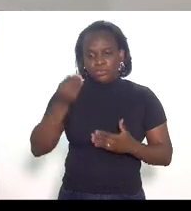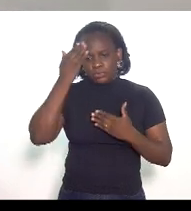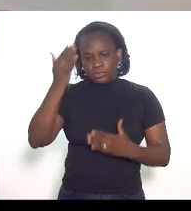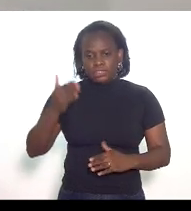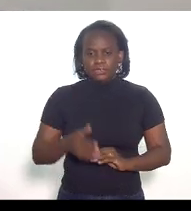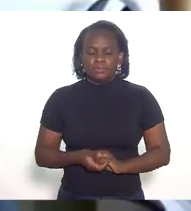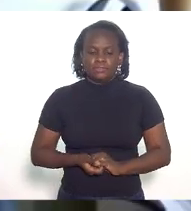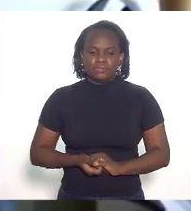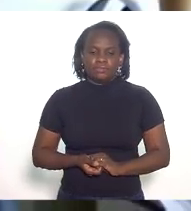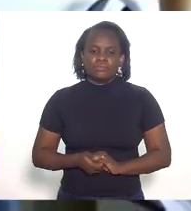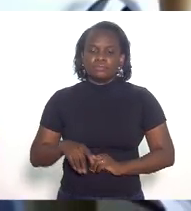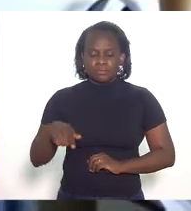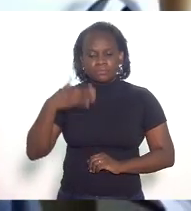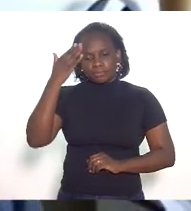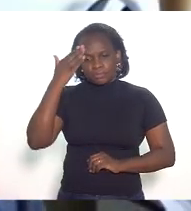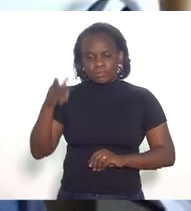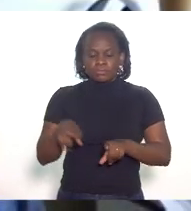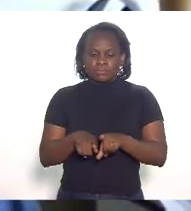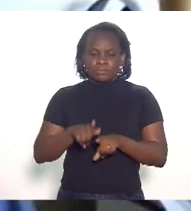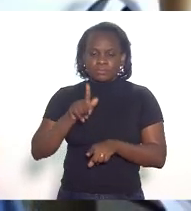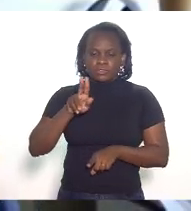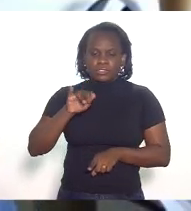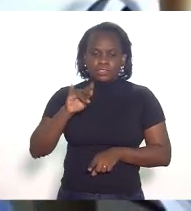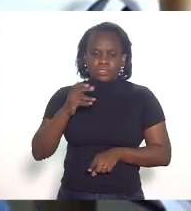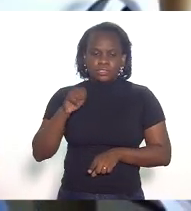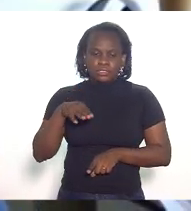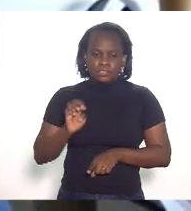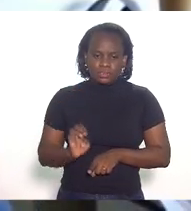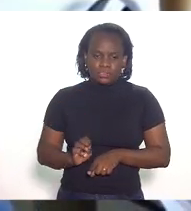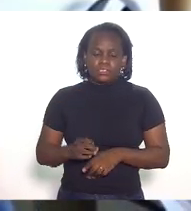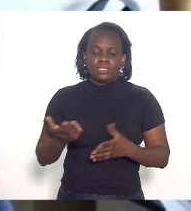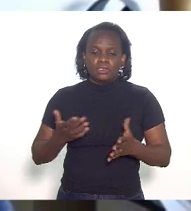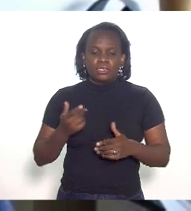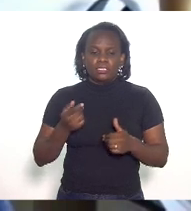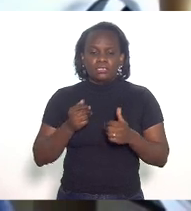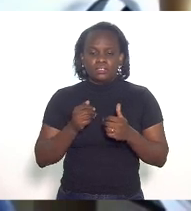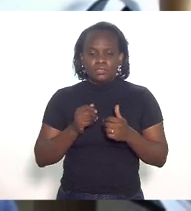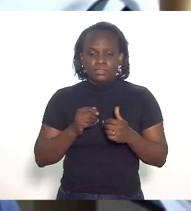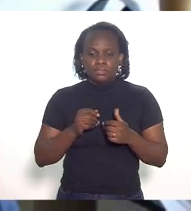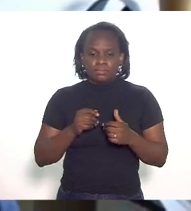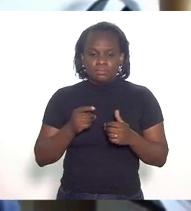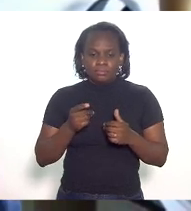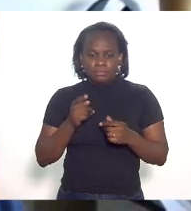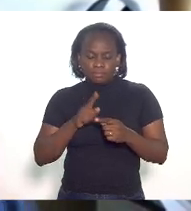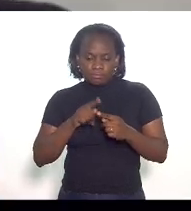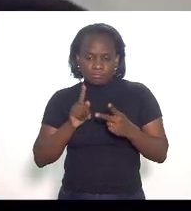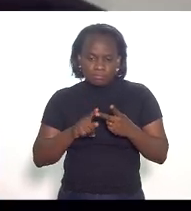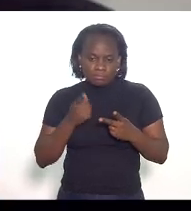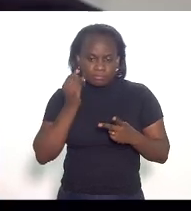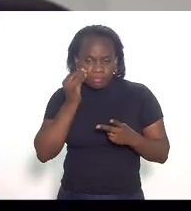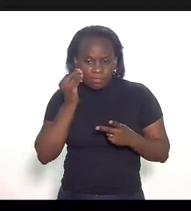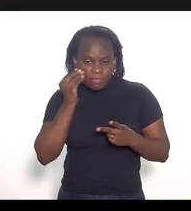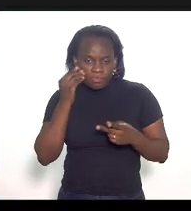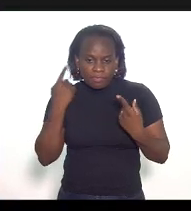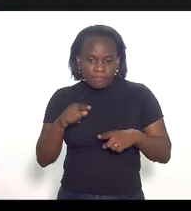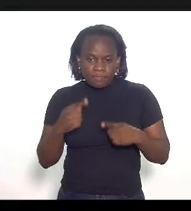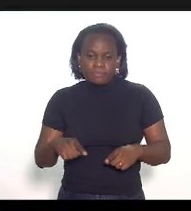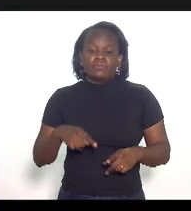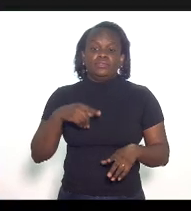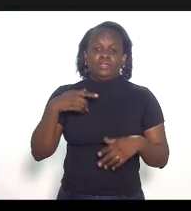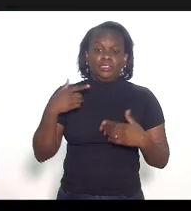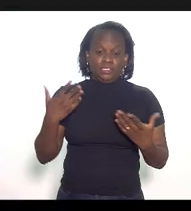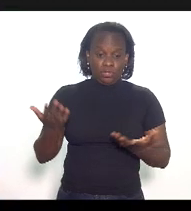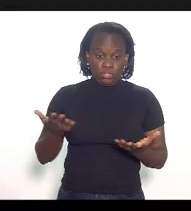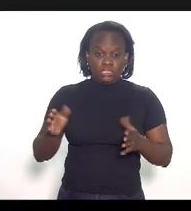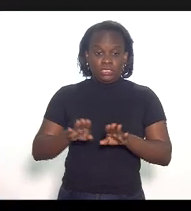eu agradeço Guilherme eu vou fazer aqui as duas primeiras provocações e depois